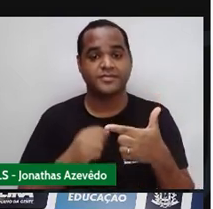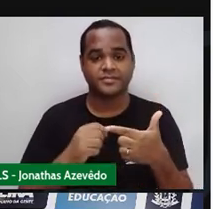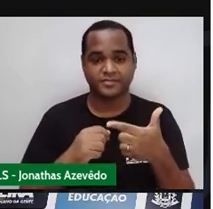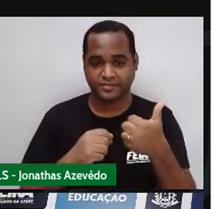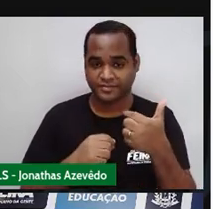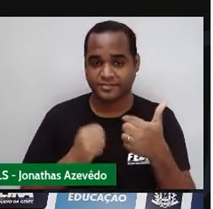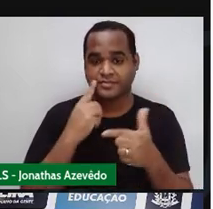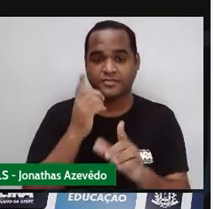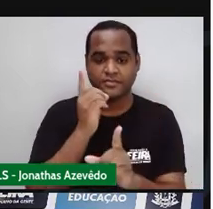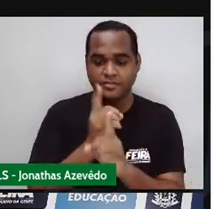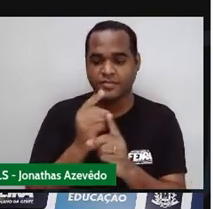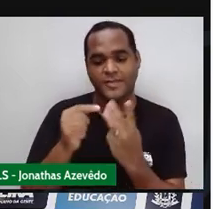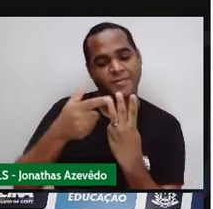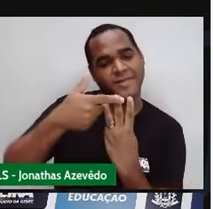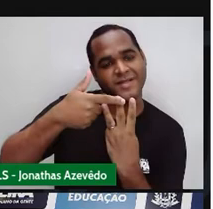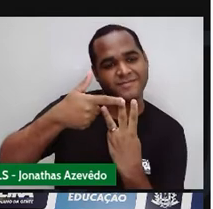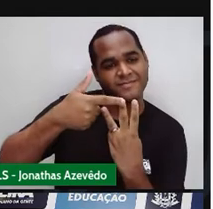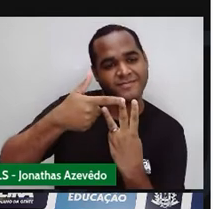acho O número do meio 12